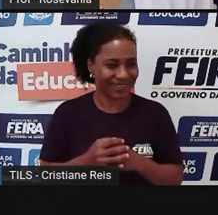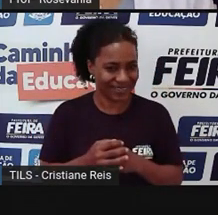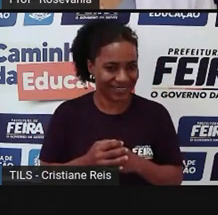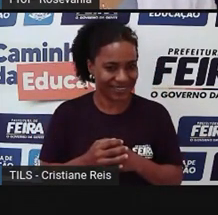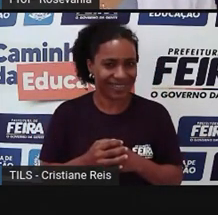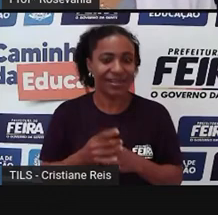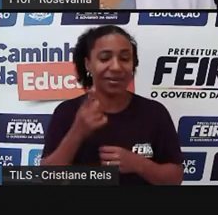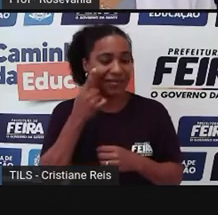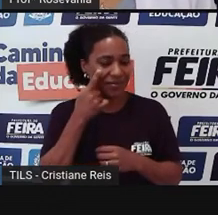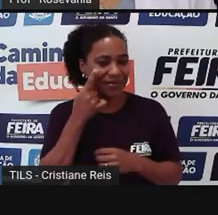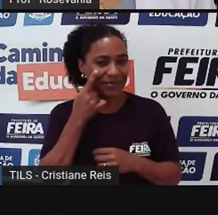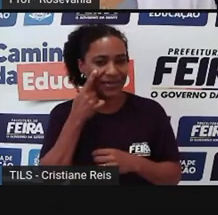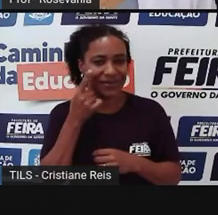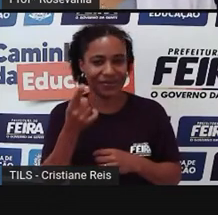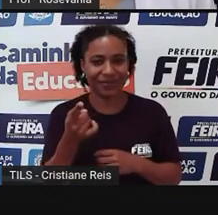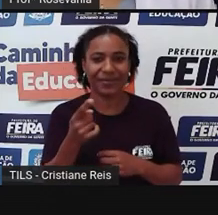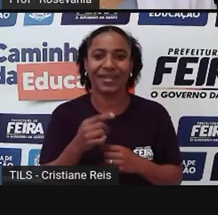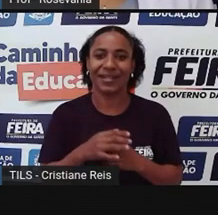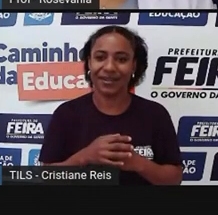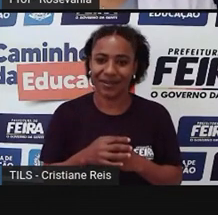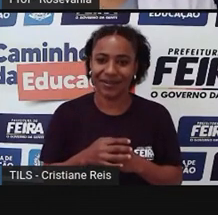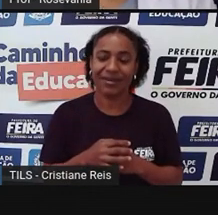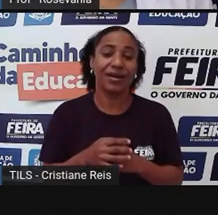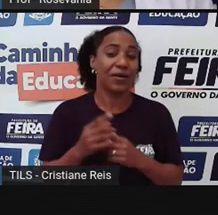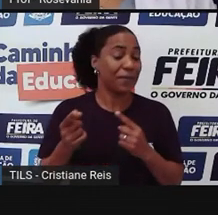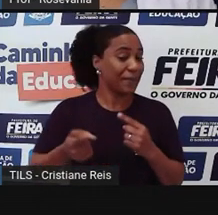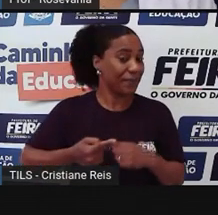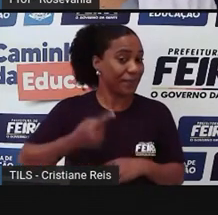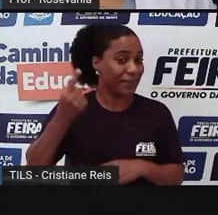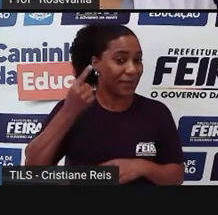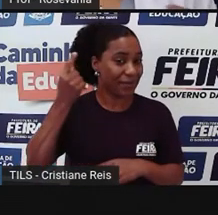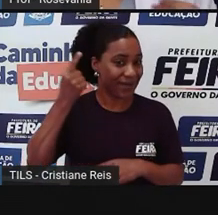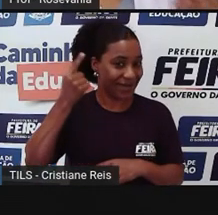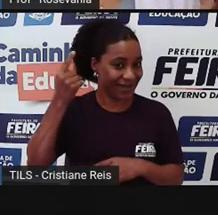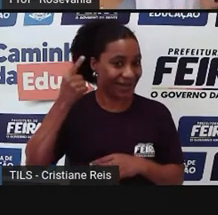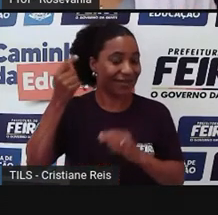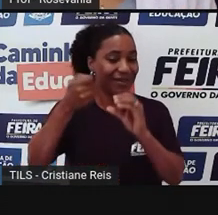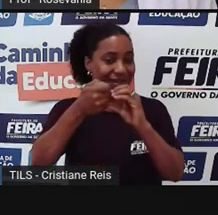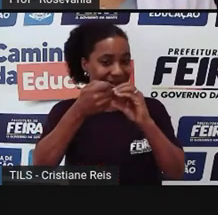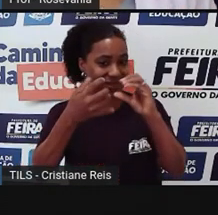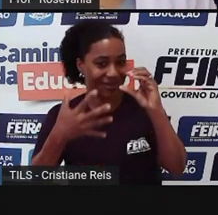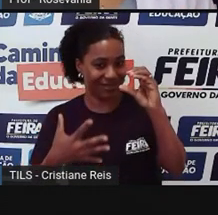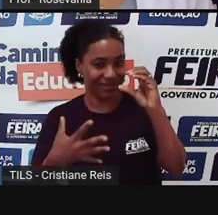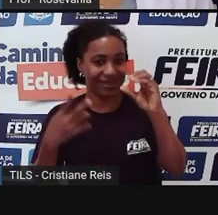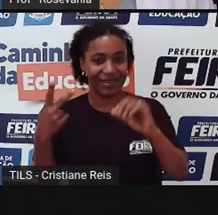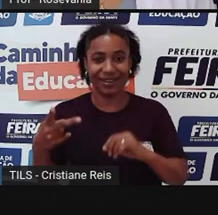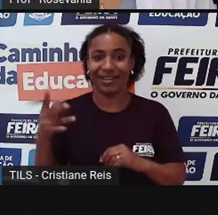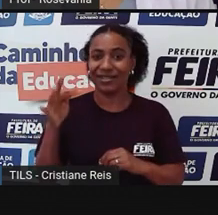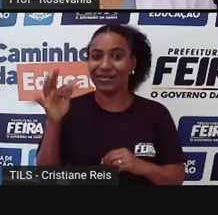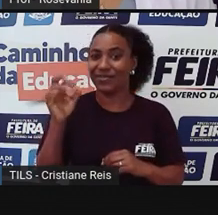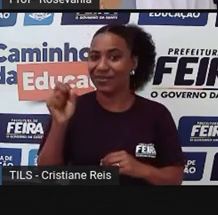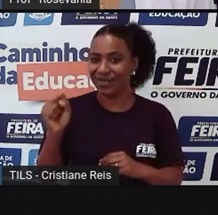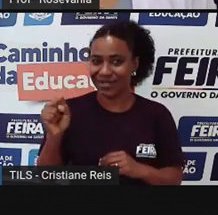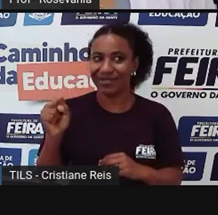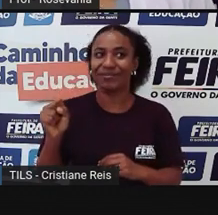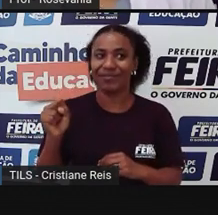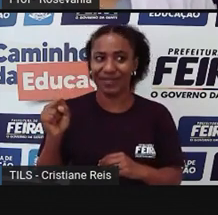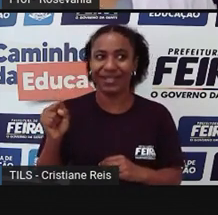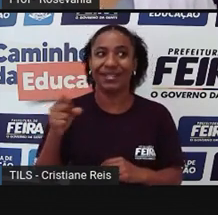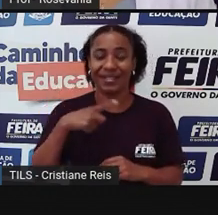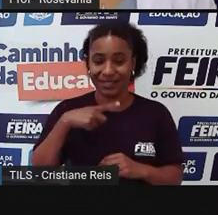poder. Então, a primeira coisa que ajudou, né, embora dizer isso, que popularizou isso até, foi a questão da